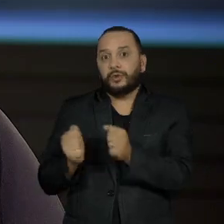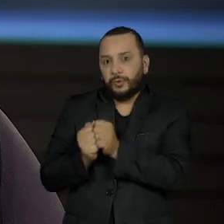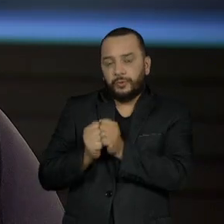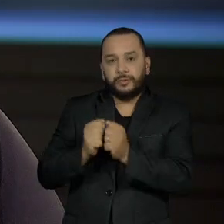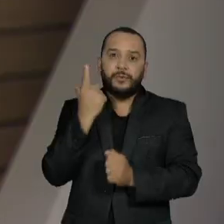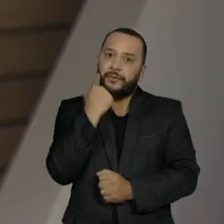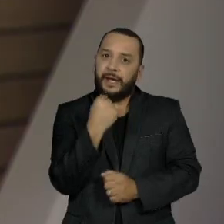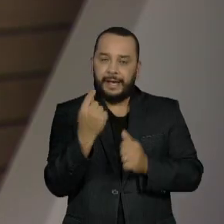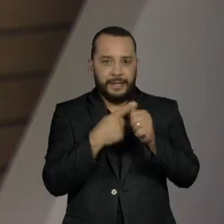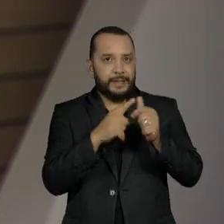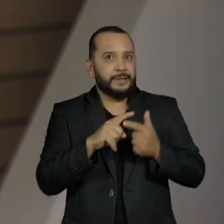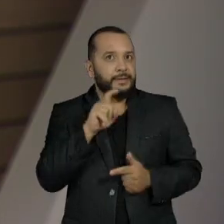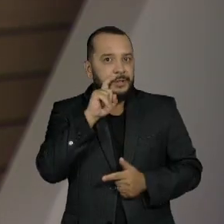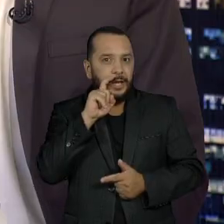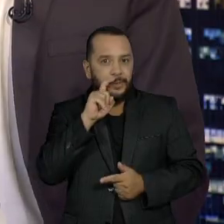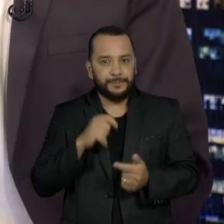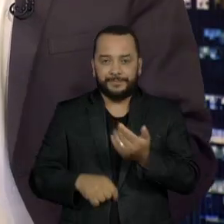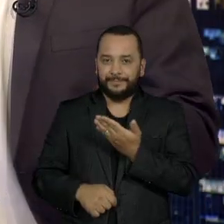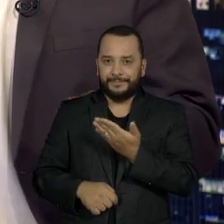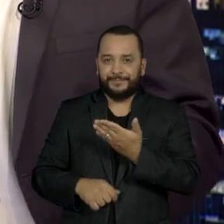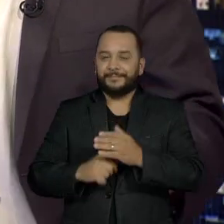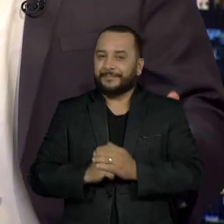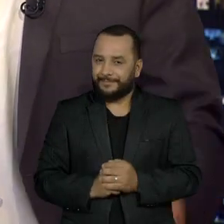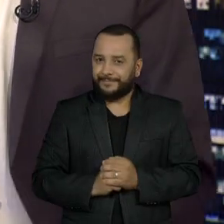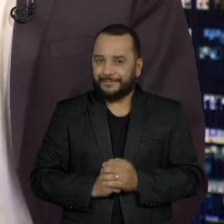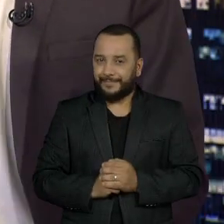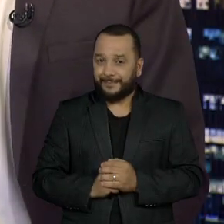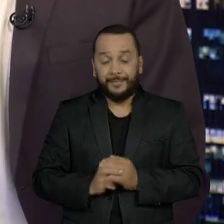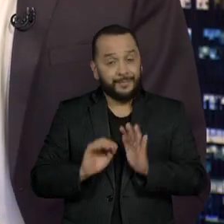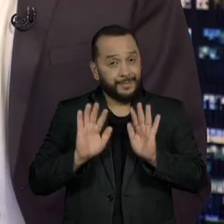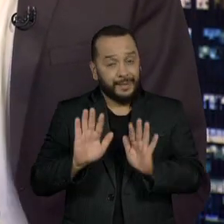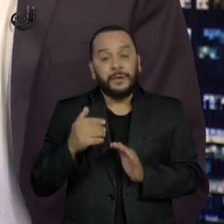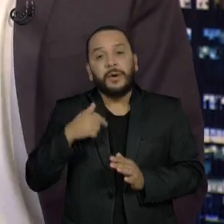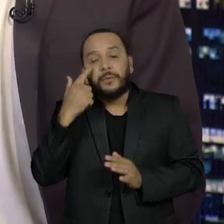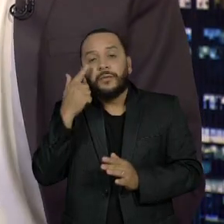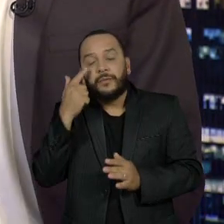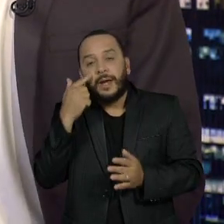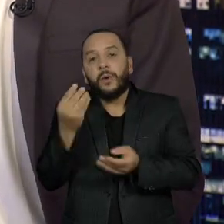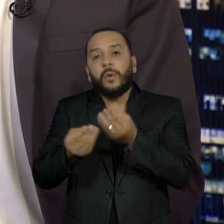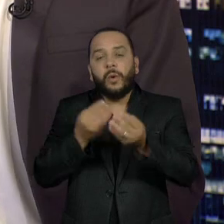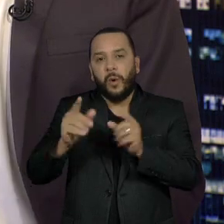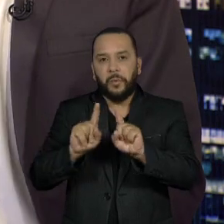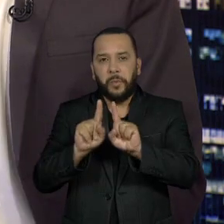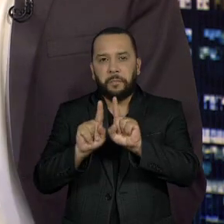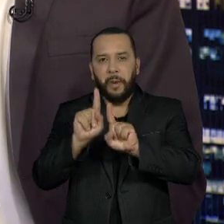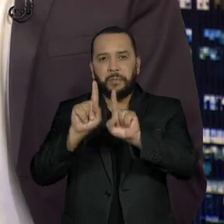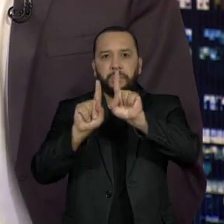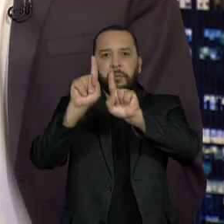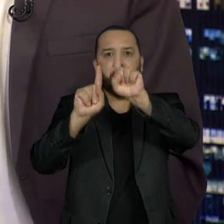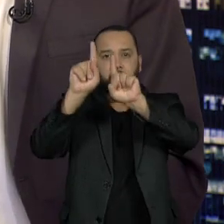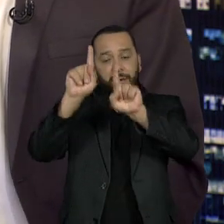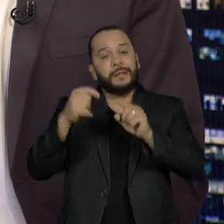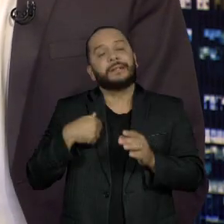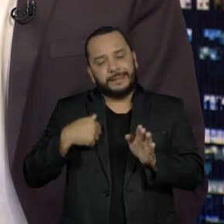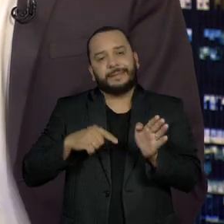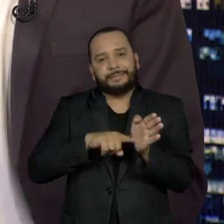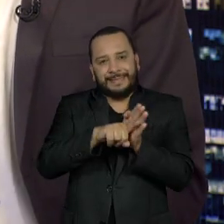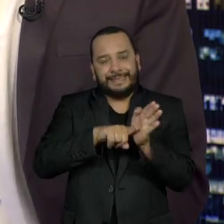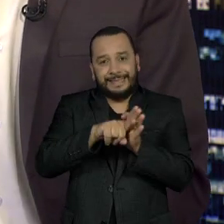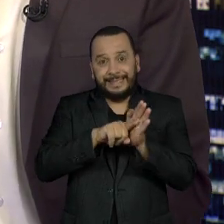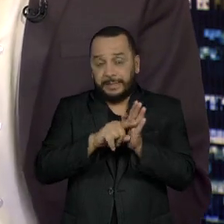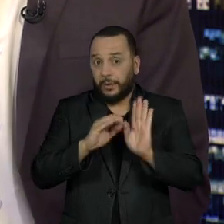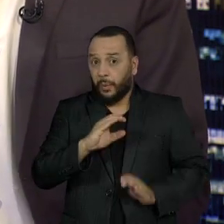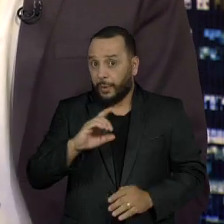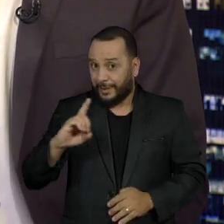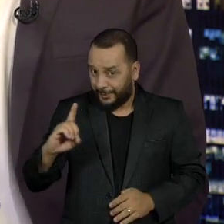Magalhães e Tiago Dantas. Antes de vermos os números mais recentes da Pesquisa das Pesquisas, o coordenador deste